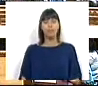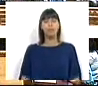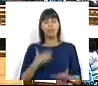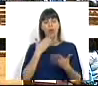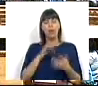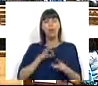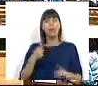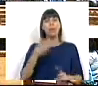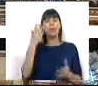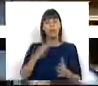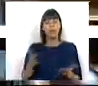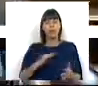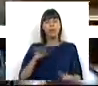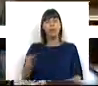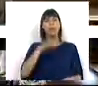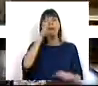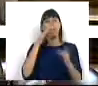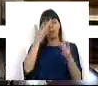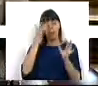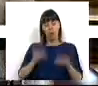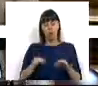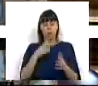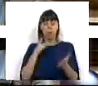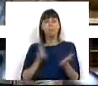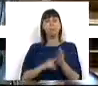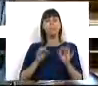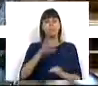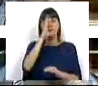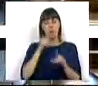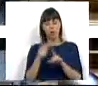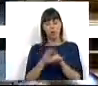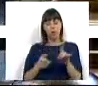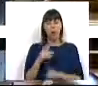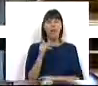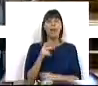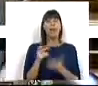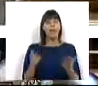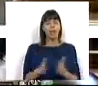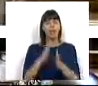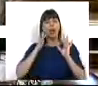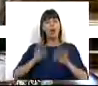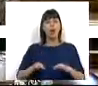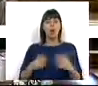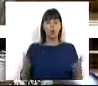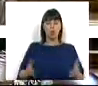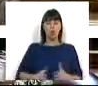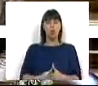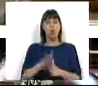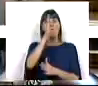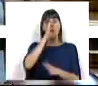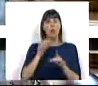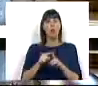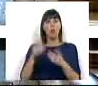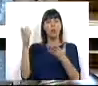Muito obrigada, Sr. Presidente. Portanto, Sr. Primeiro-Ministro, a conclusão é, de facto, o Governo aumentou o IVA e a conclusão é, portanto, o